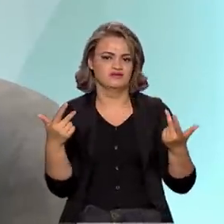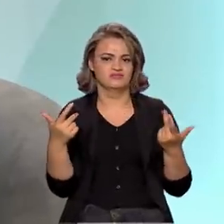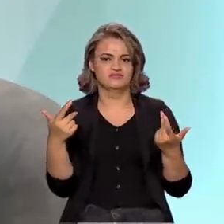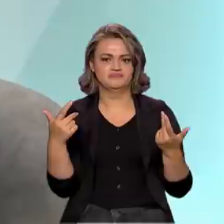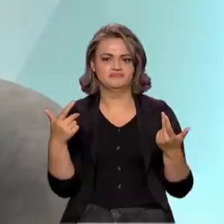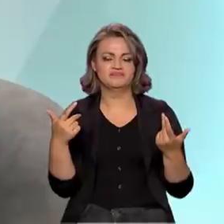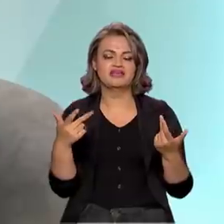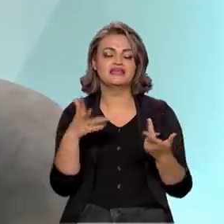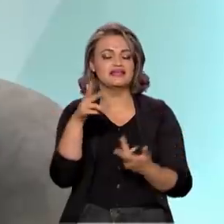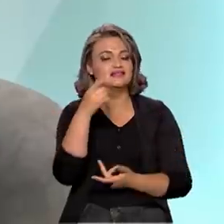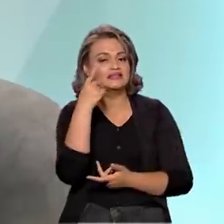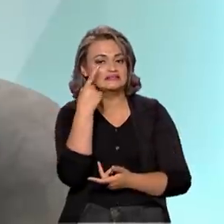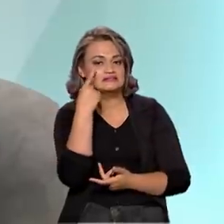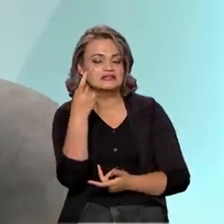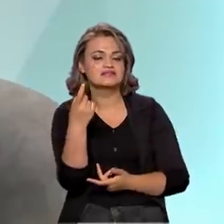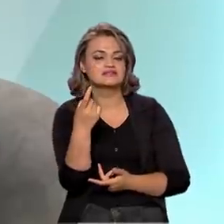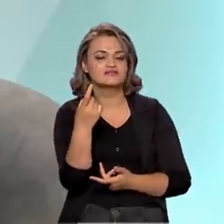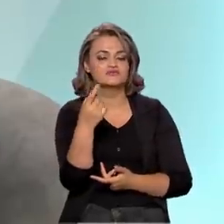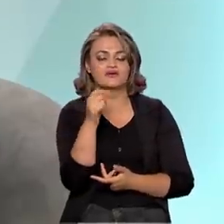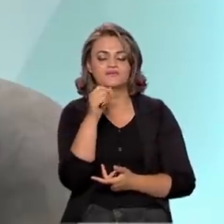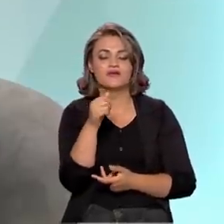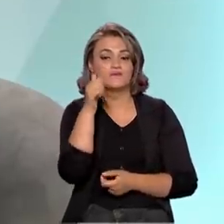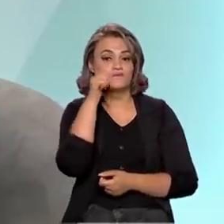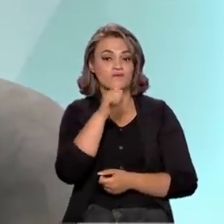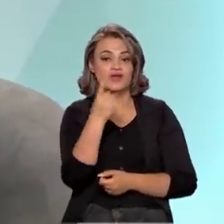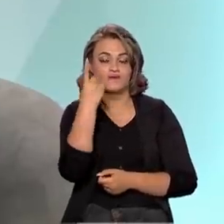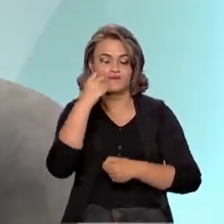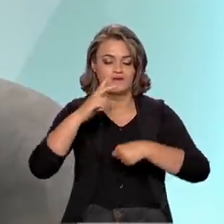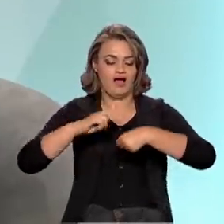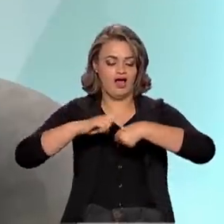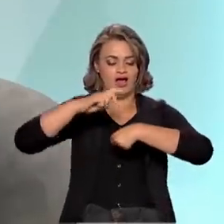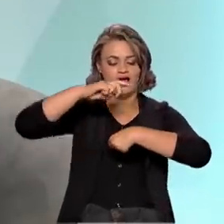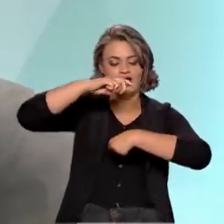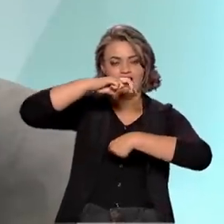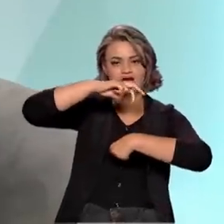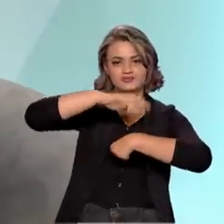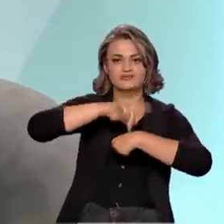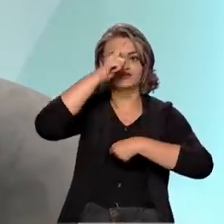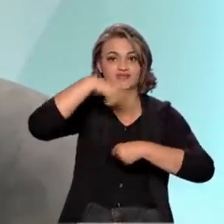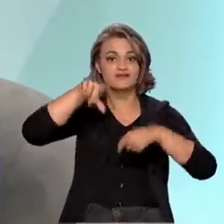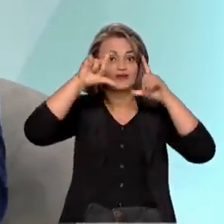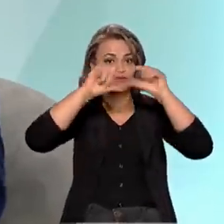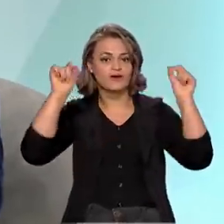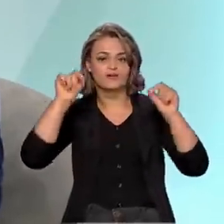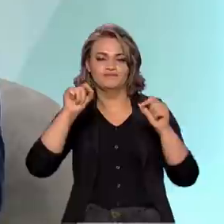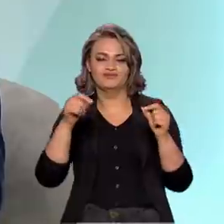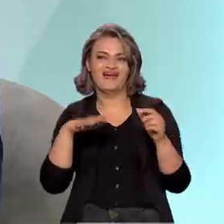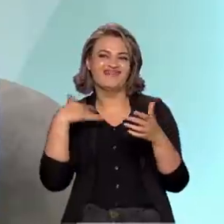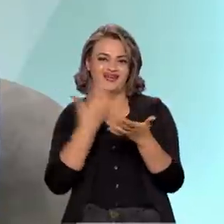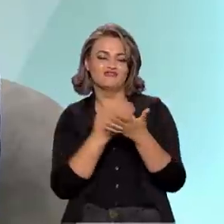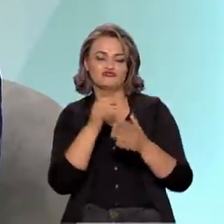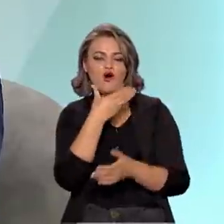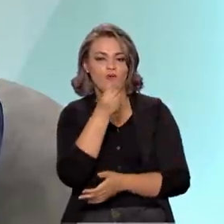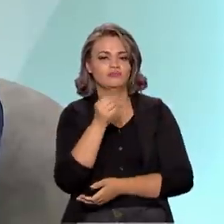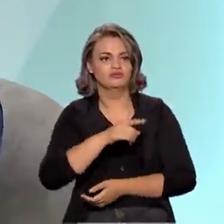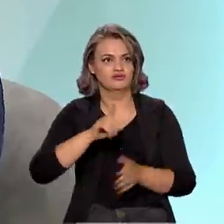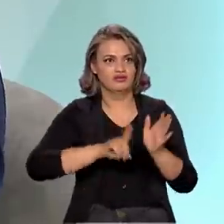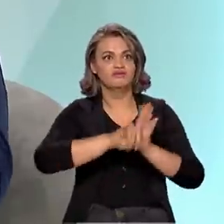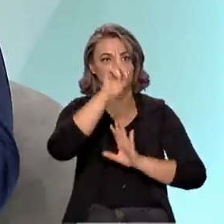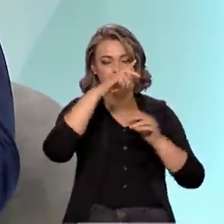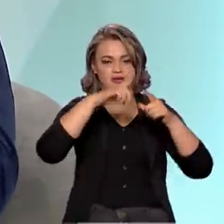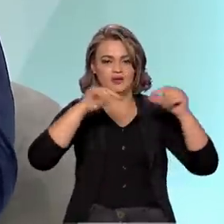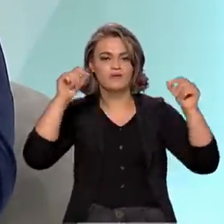a existência de uma astronauta mulher a ir à Lua, né? Porque até agora só foram homens para a Lua,